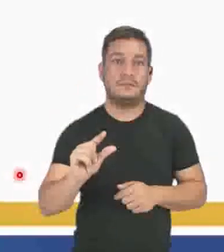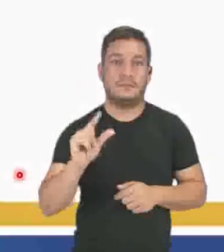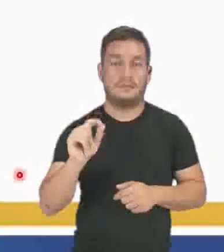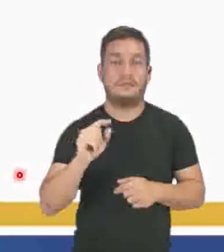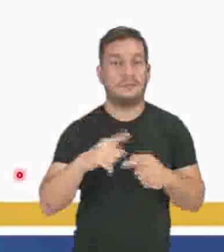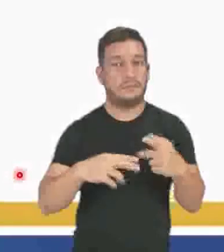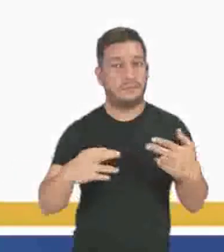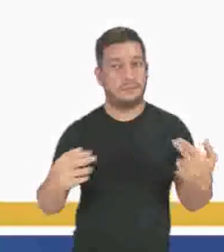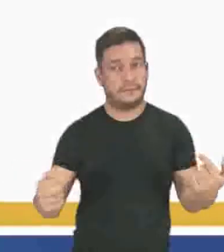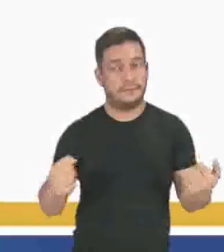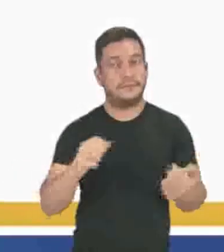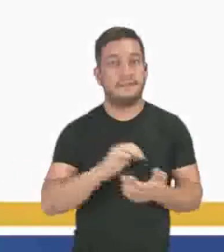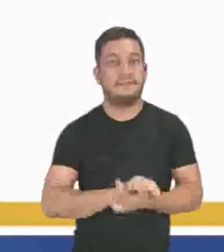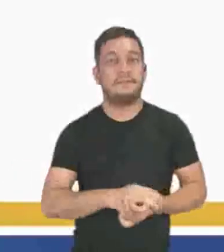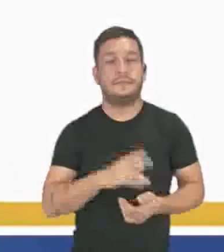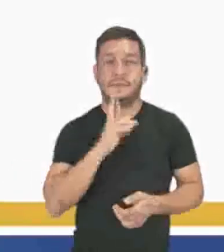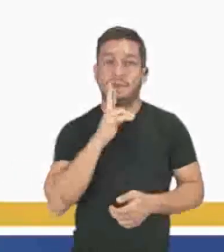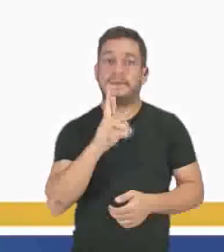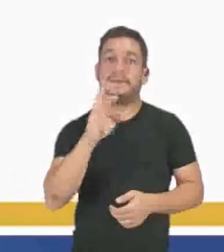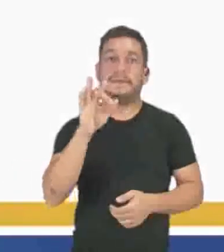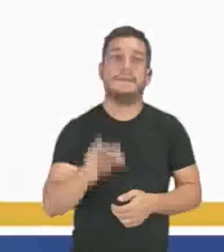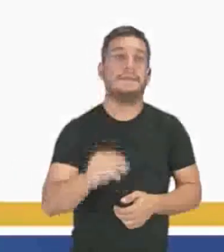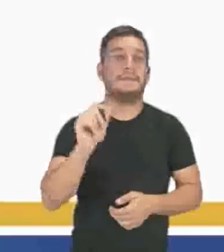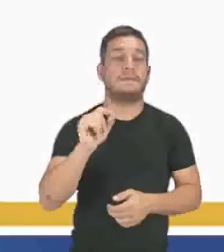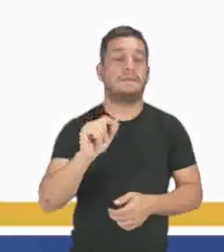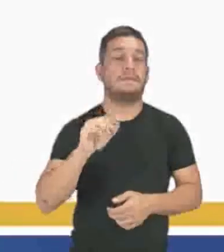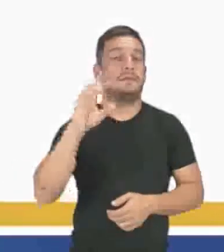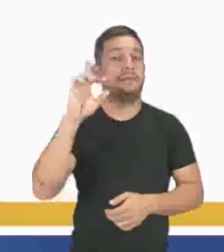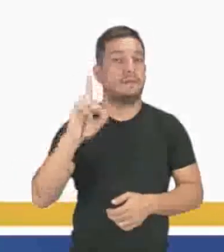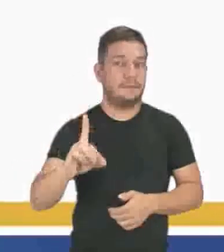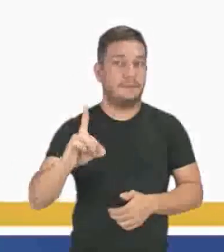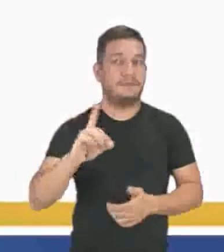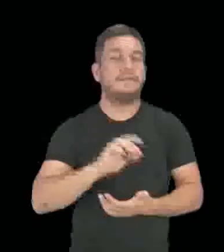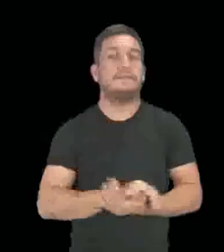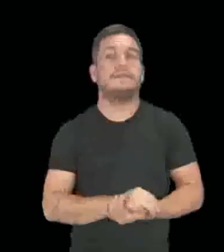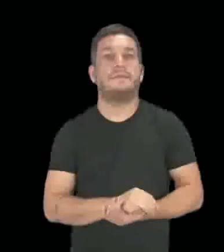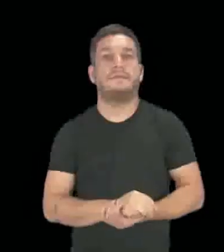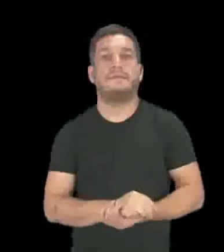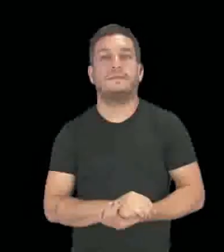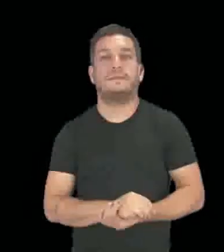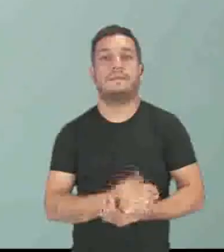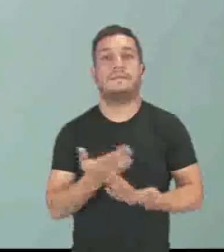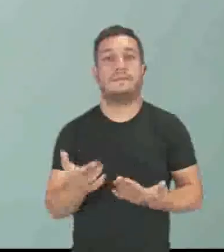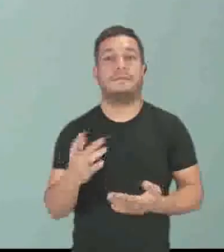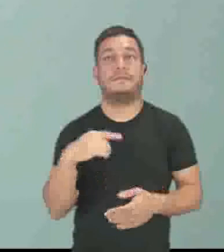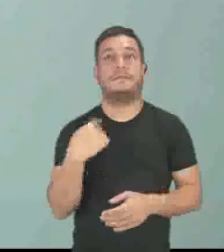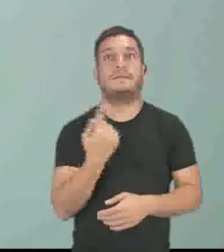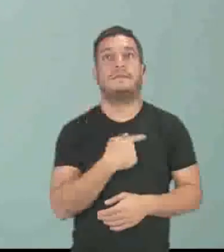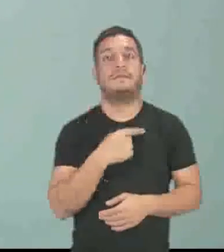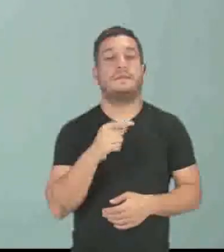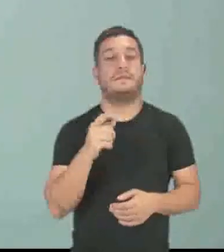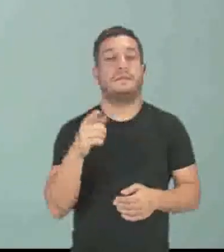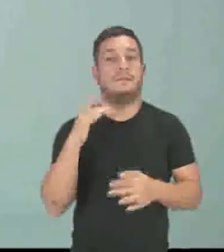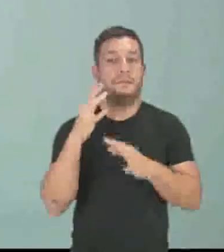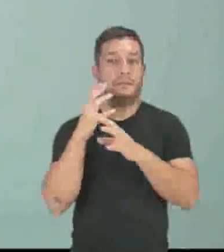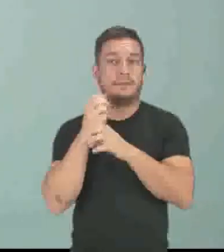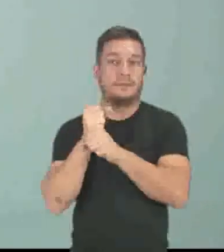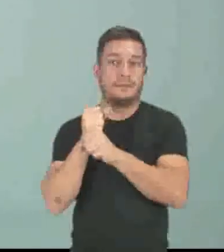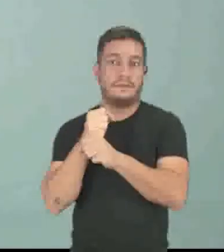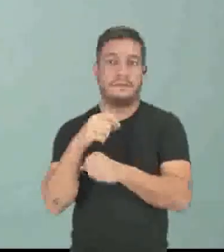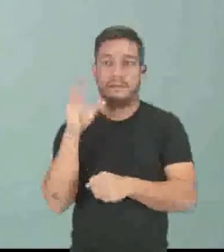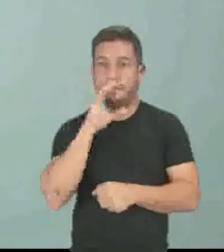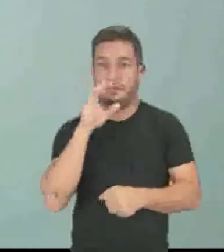substância. Então, a resposta certa é a letra D. Então, o que a gente, só para recapitular,